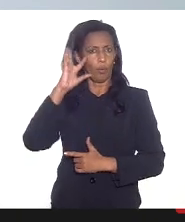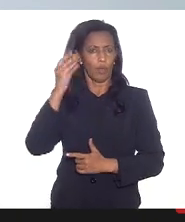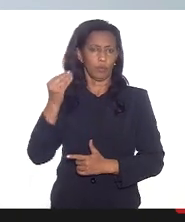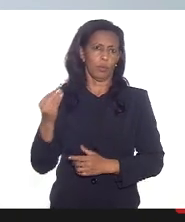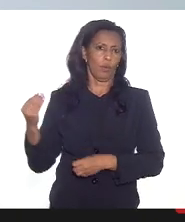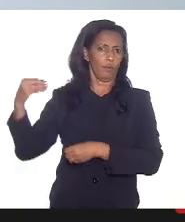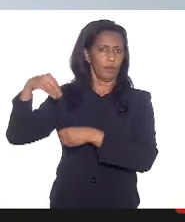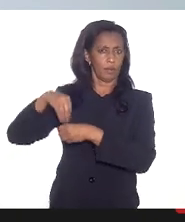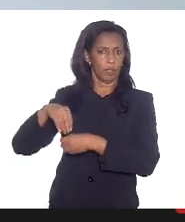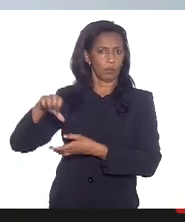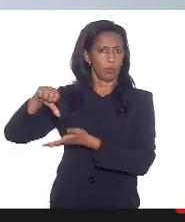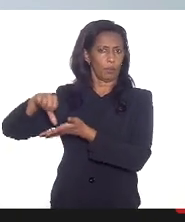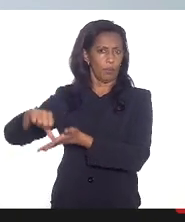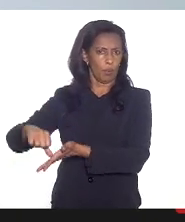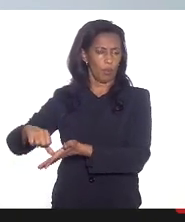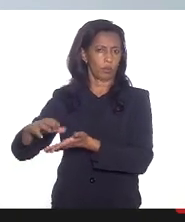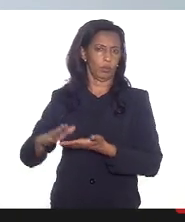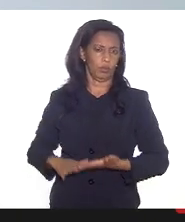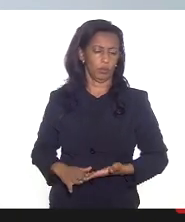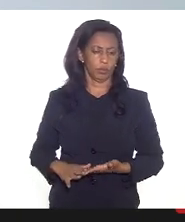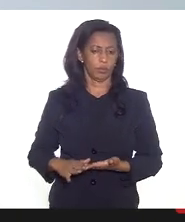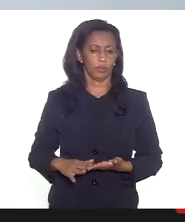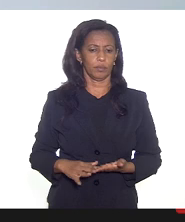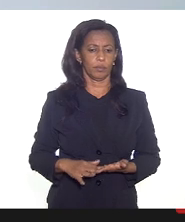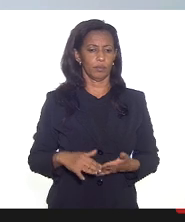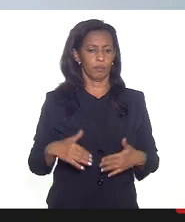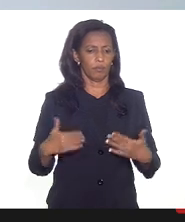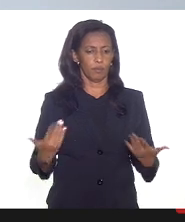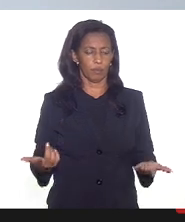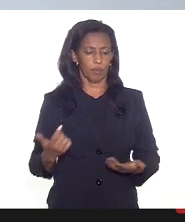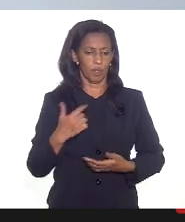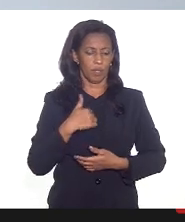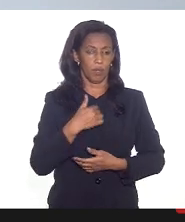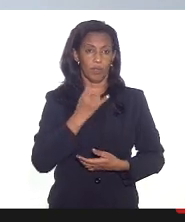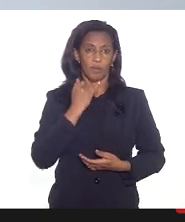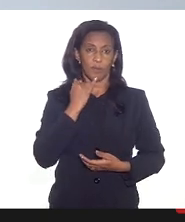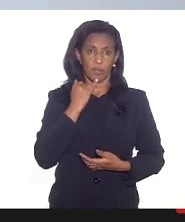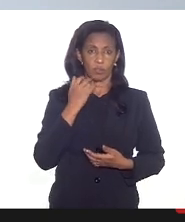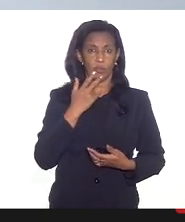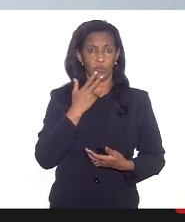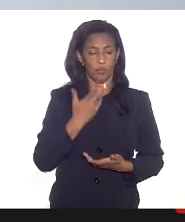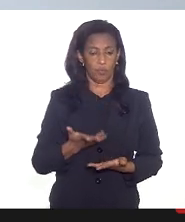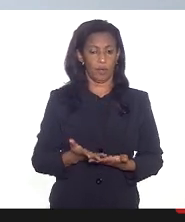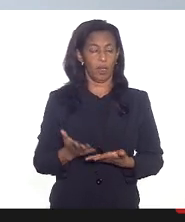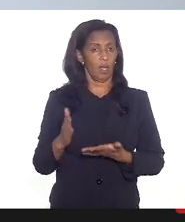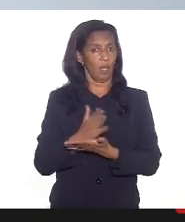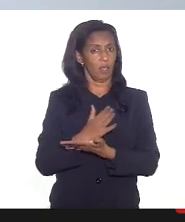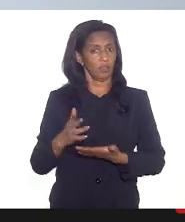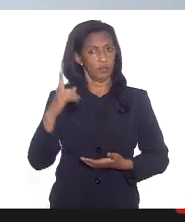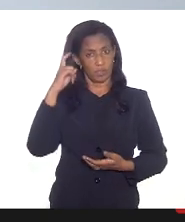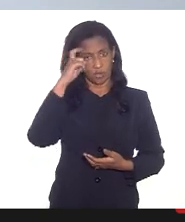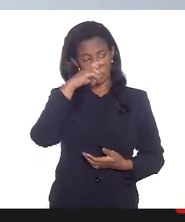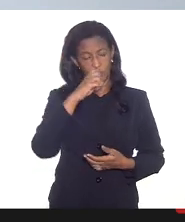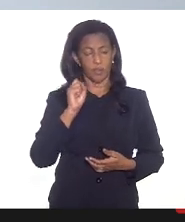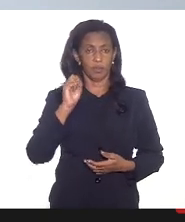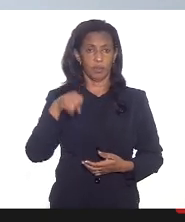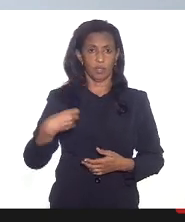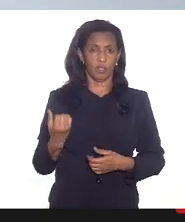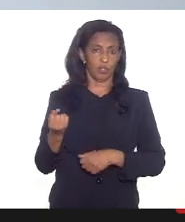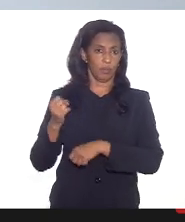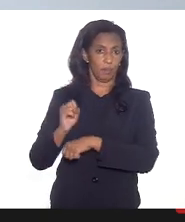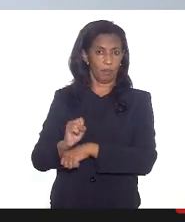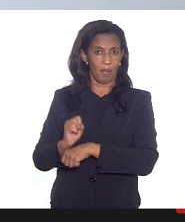-socorro as demandas agudas de atenção primária e eu infelizmente vou falar que às vezes é difícil sim a gente parar